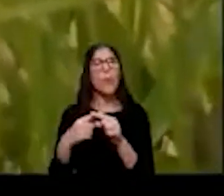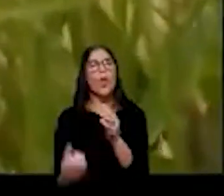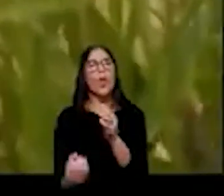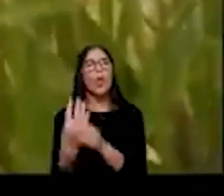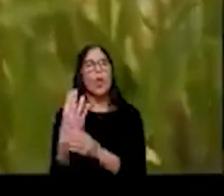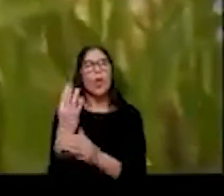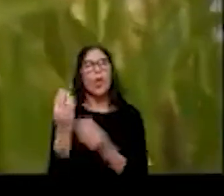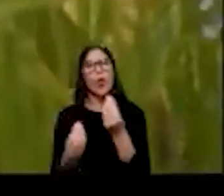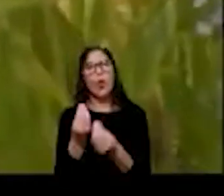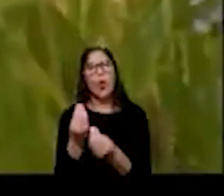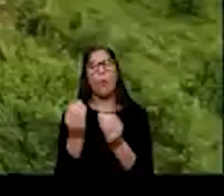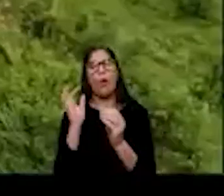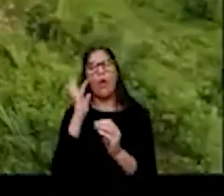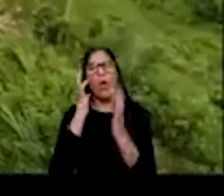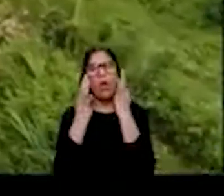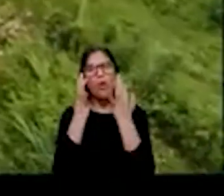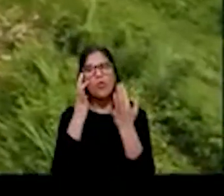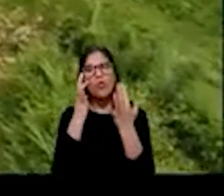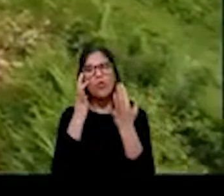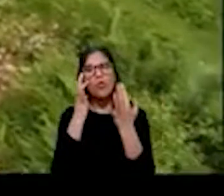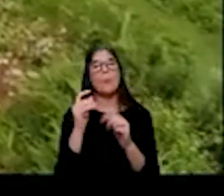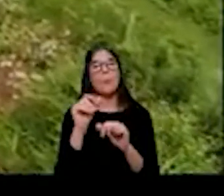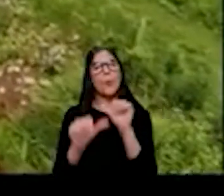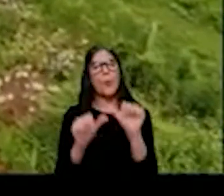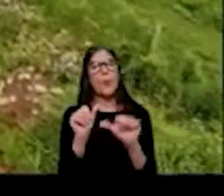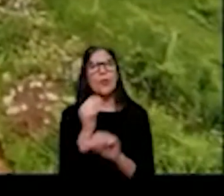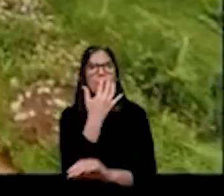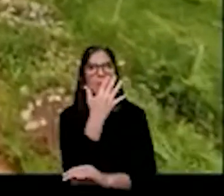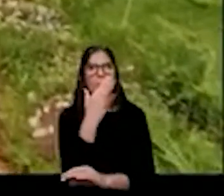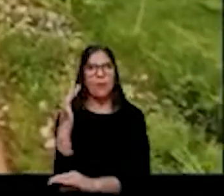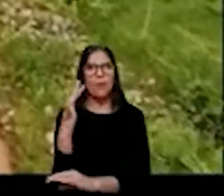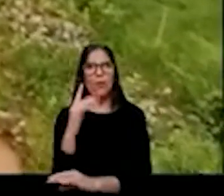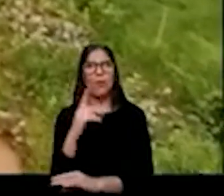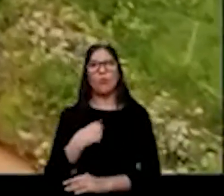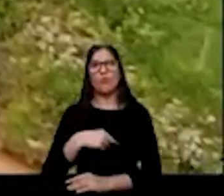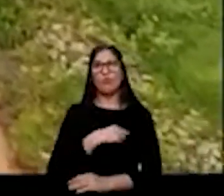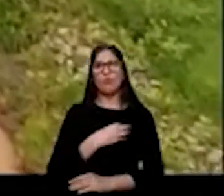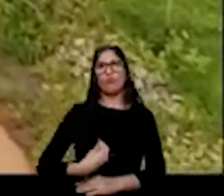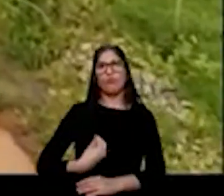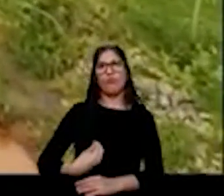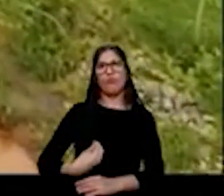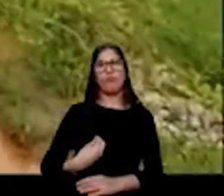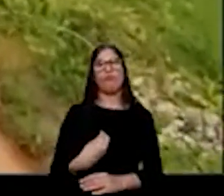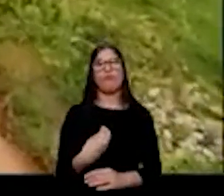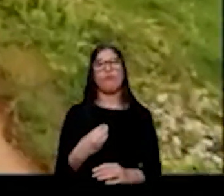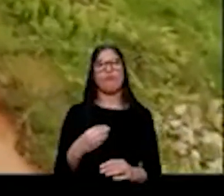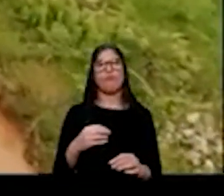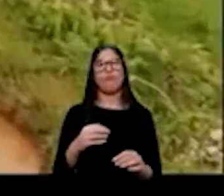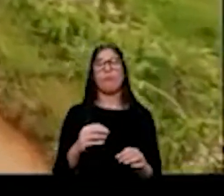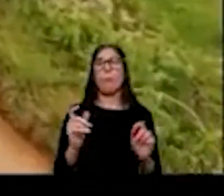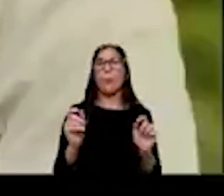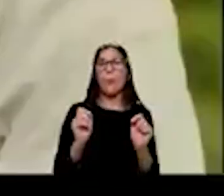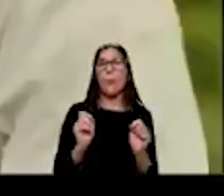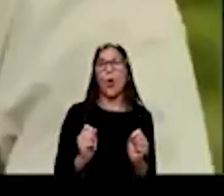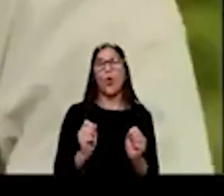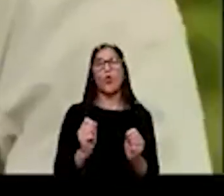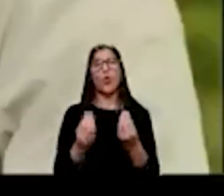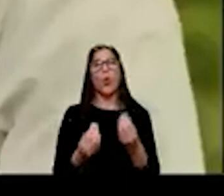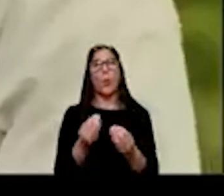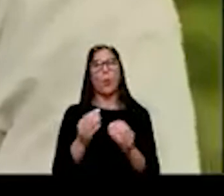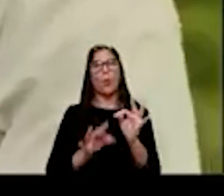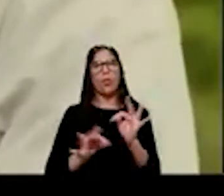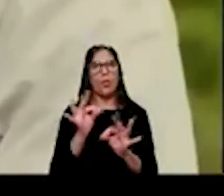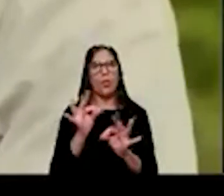regeneração ambiental. Nós estamos aqui no Rio Galaste do Norte onde foi implantada a estação de tratamento natural